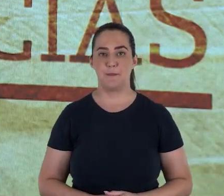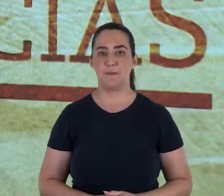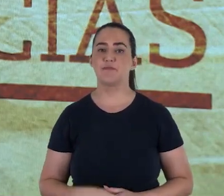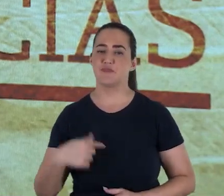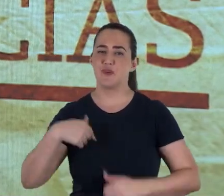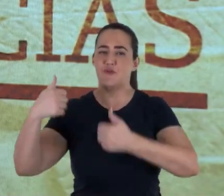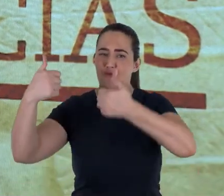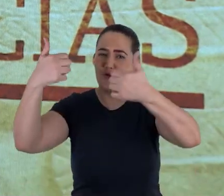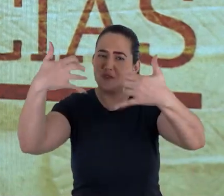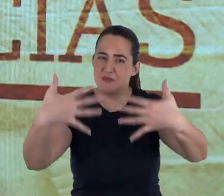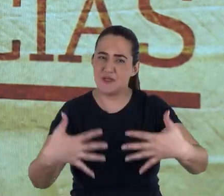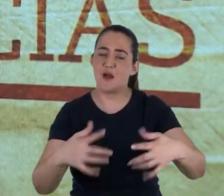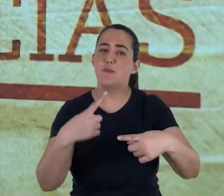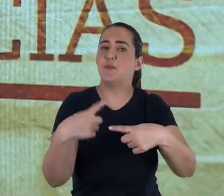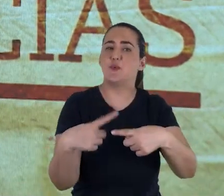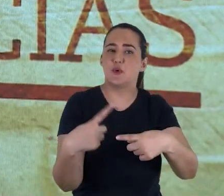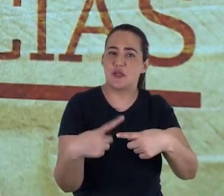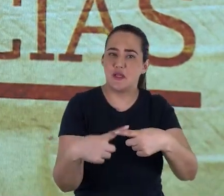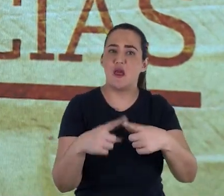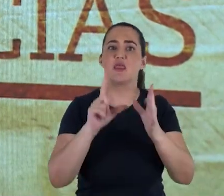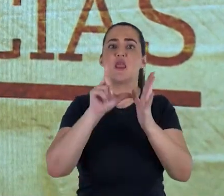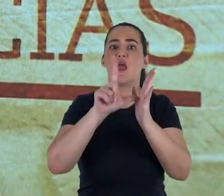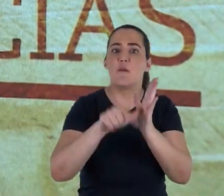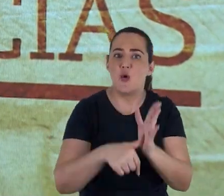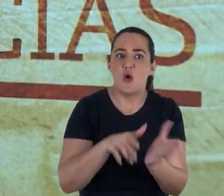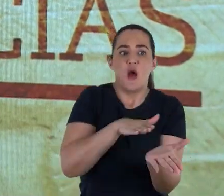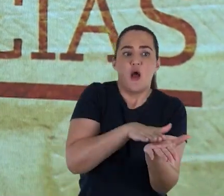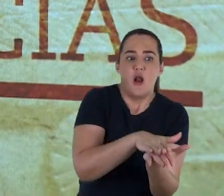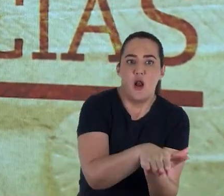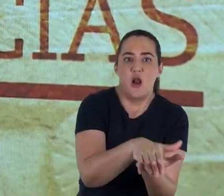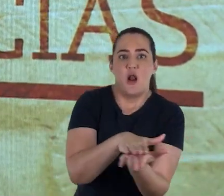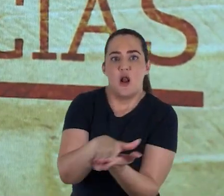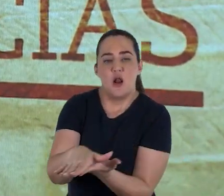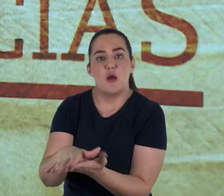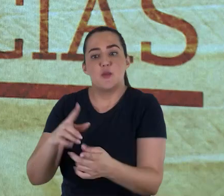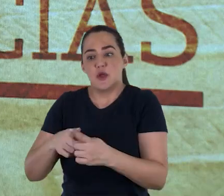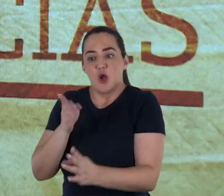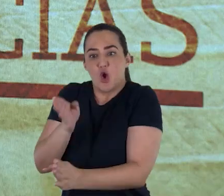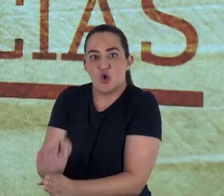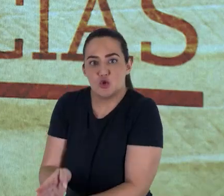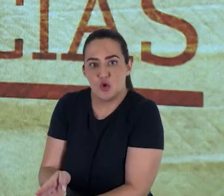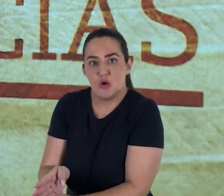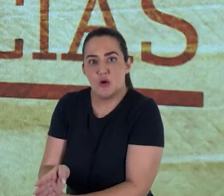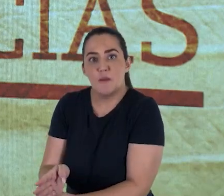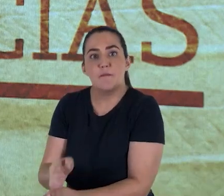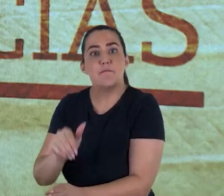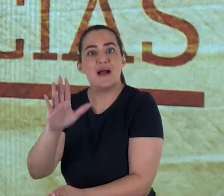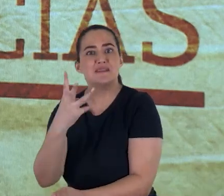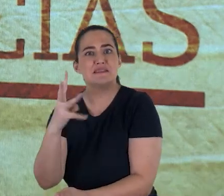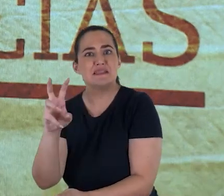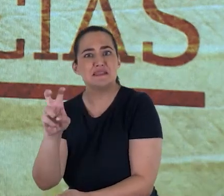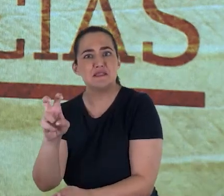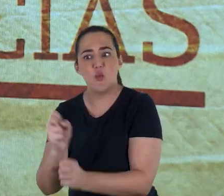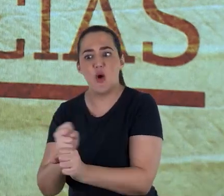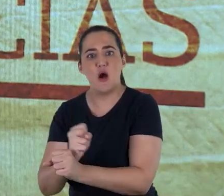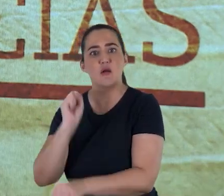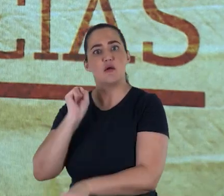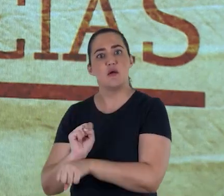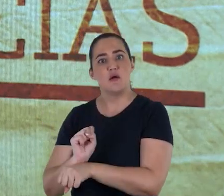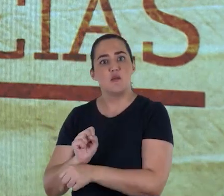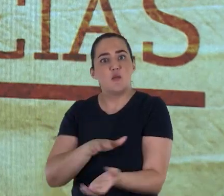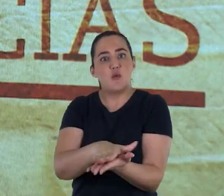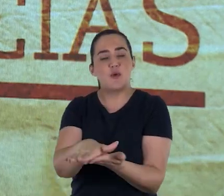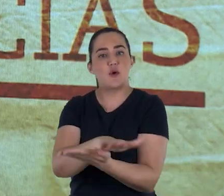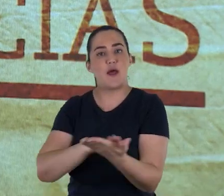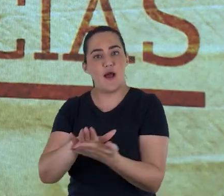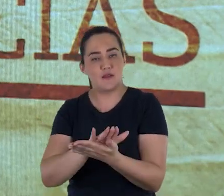primeiramente, explicar brevemente o porquê do atraso da publicação de manuscritos do Mar Morto para você. Já que eles foram descobertos